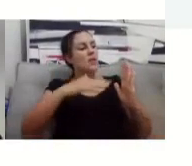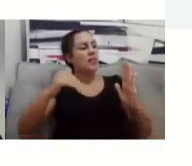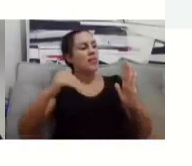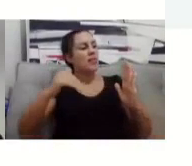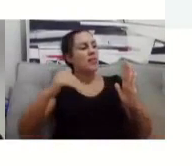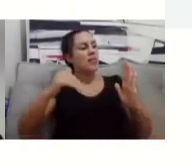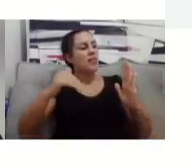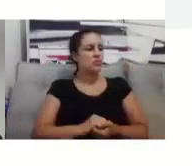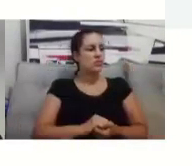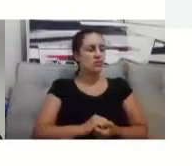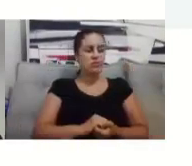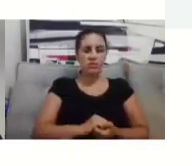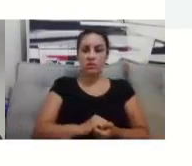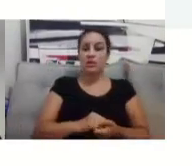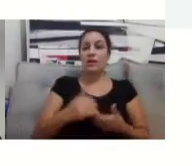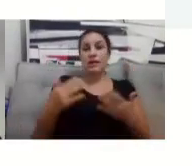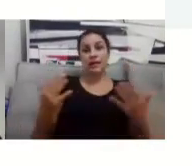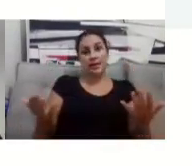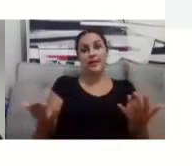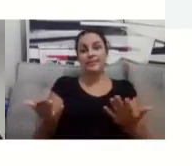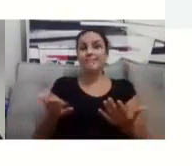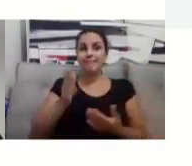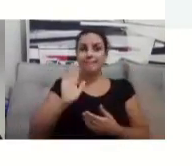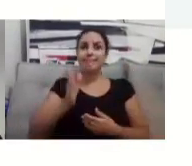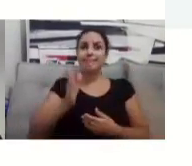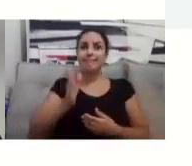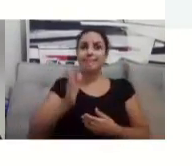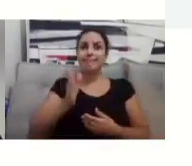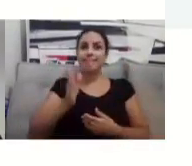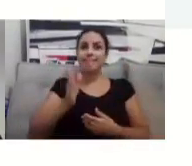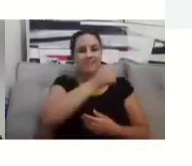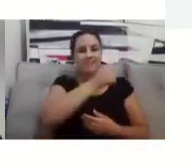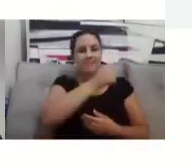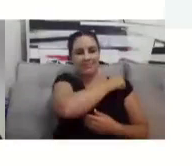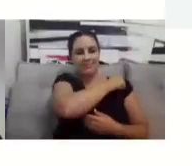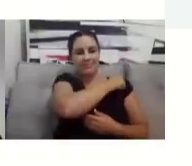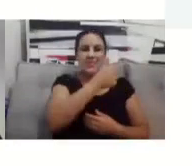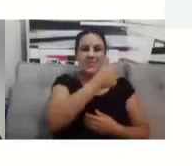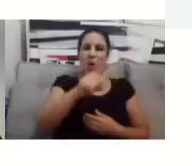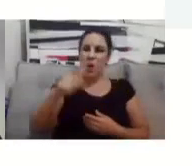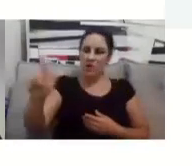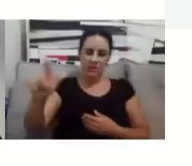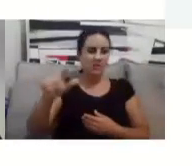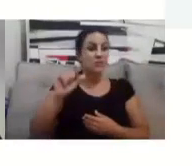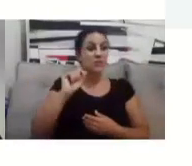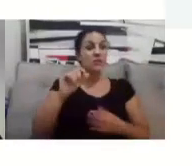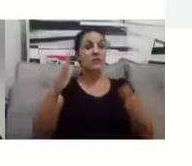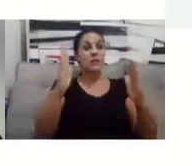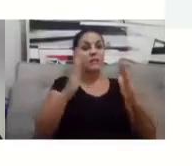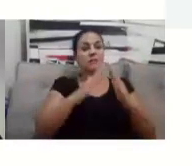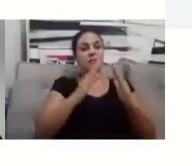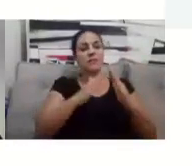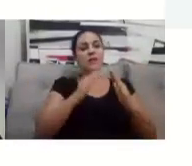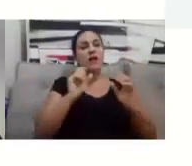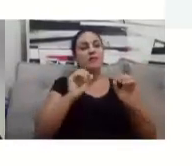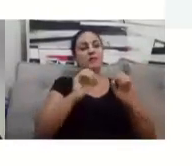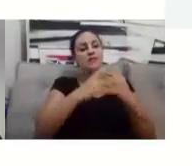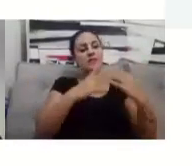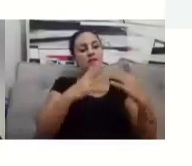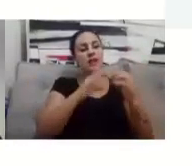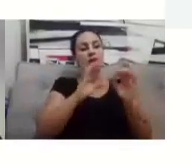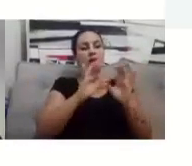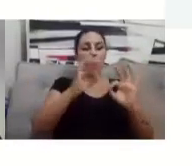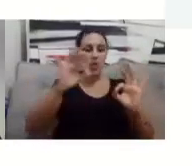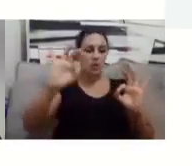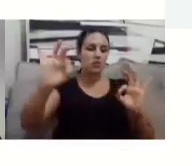A gente já teve muito aluno que morou e que morava em outras cidades, né? Não lembro agora se nesse